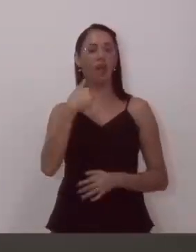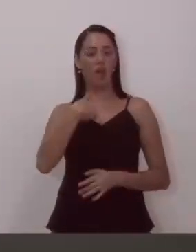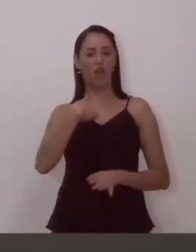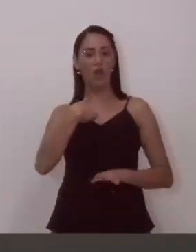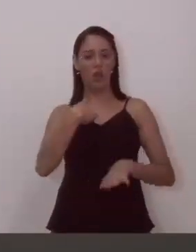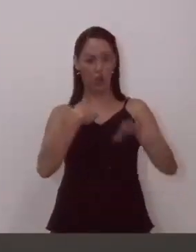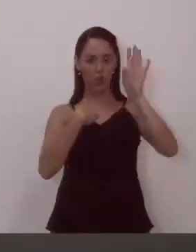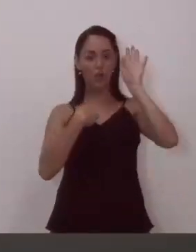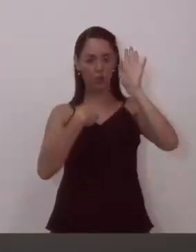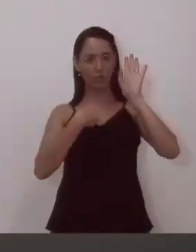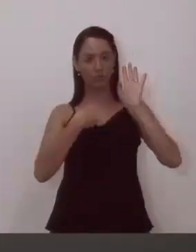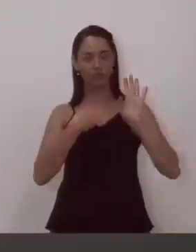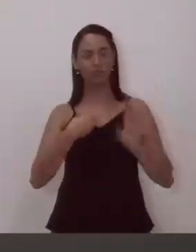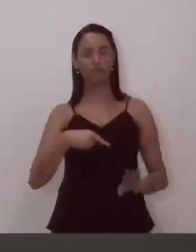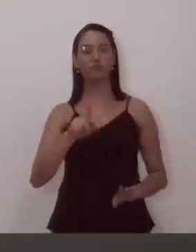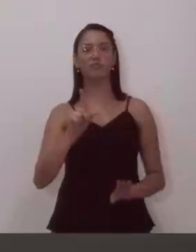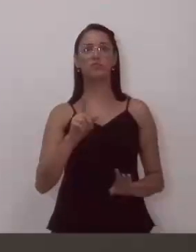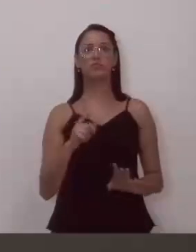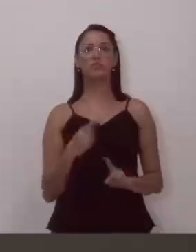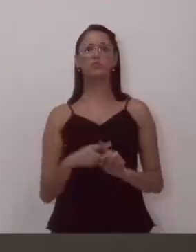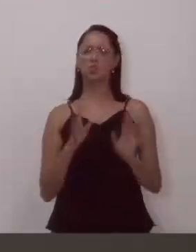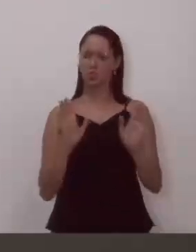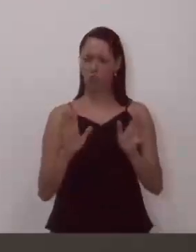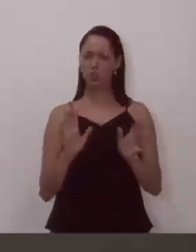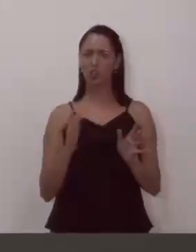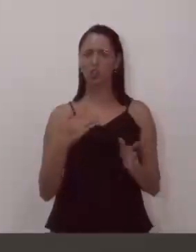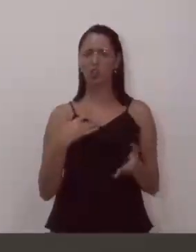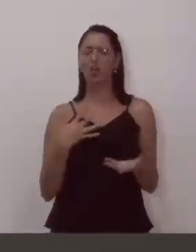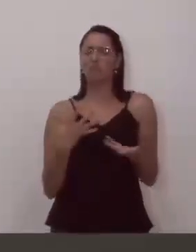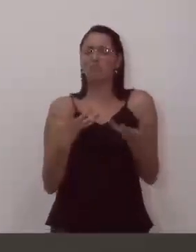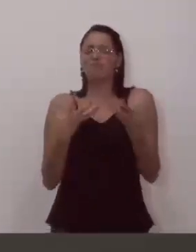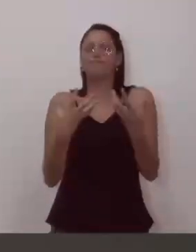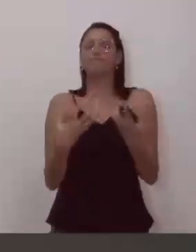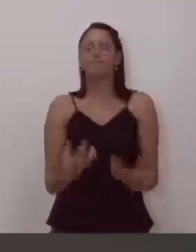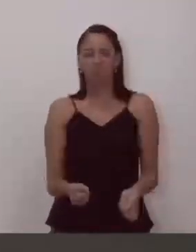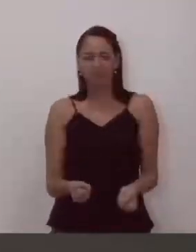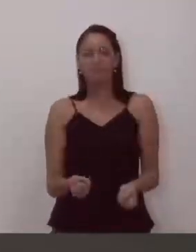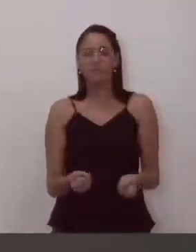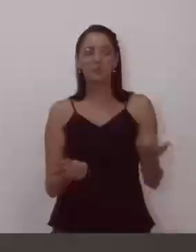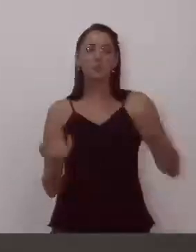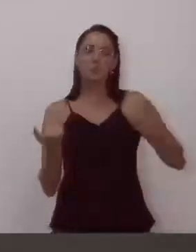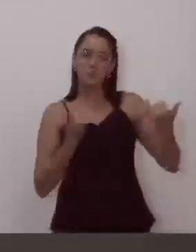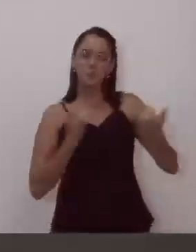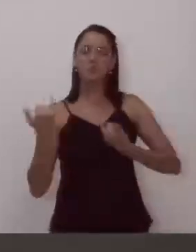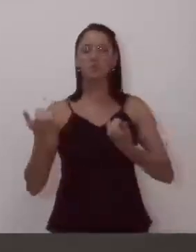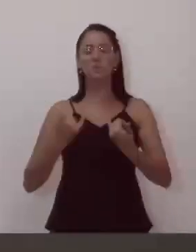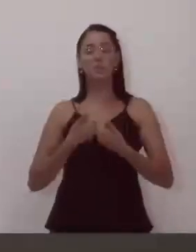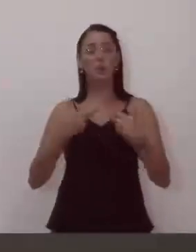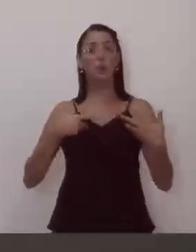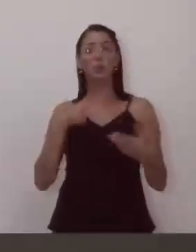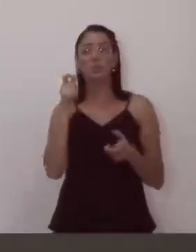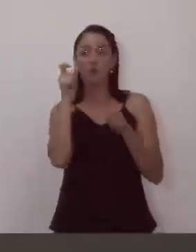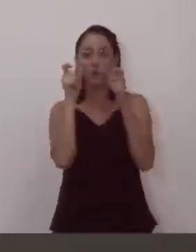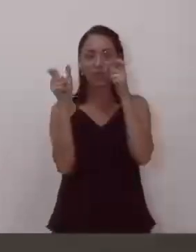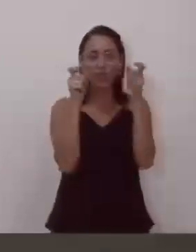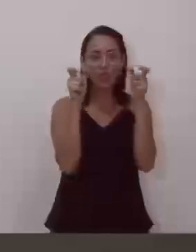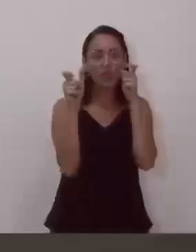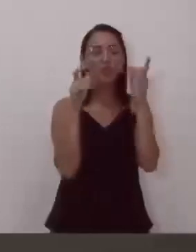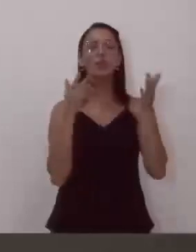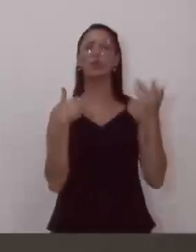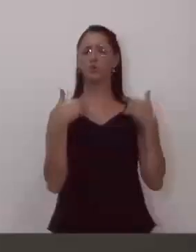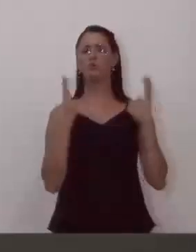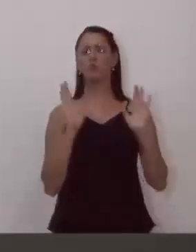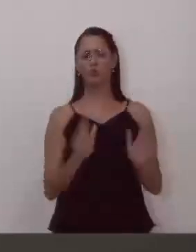porque eu já me convenci, fui convencido pelo que eu vi, pelo que eu acompanhei